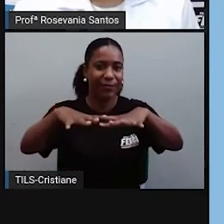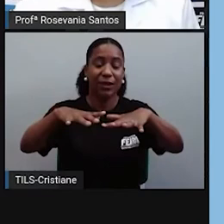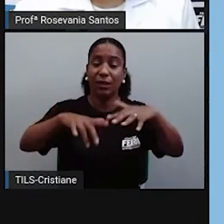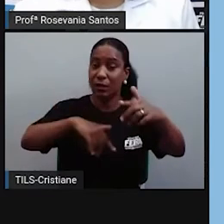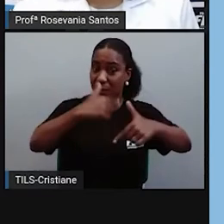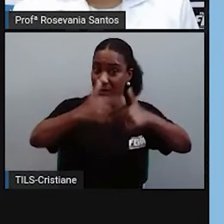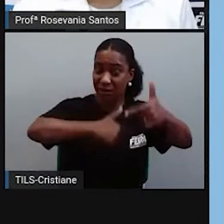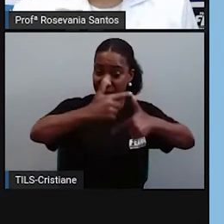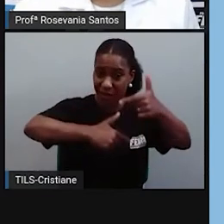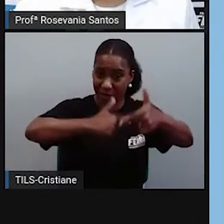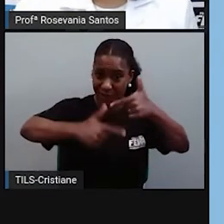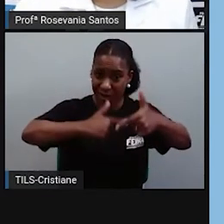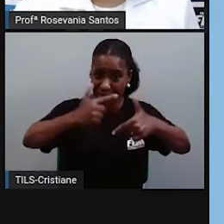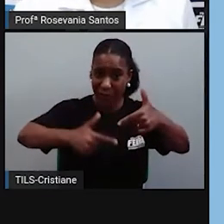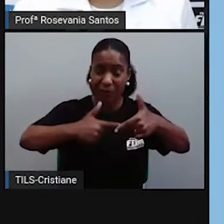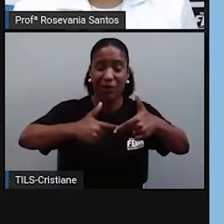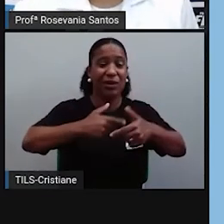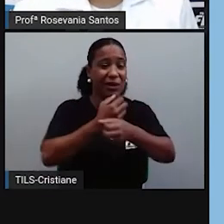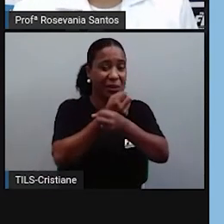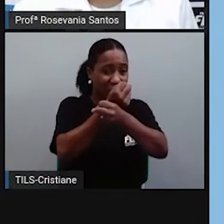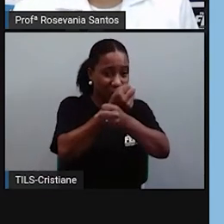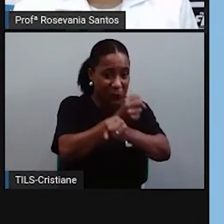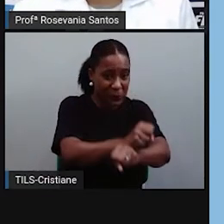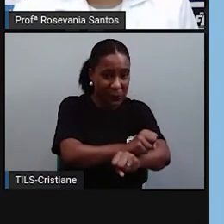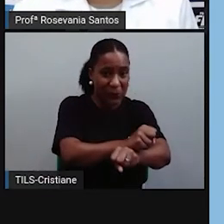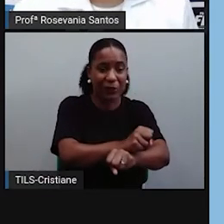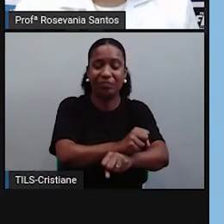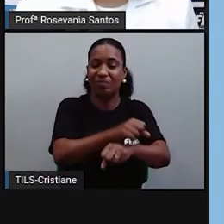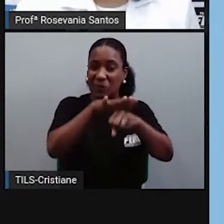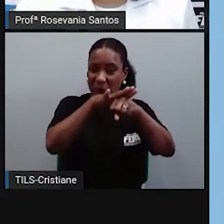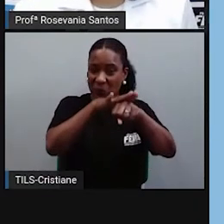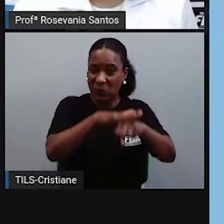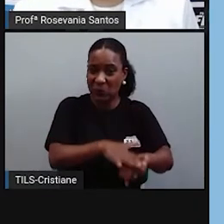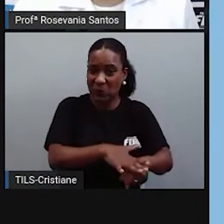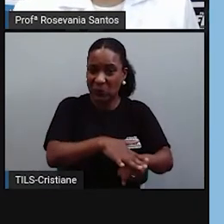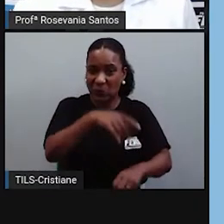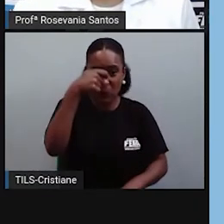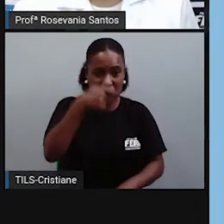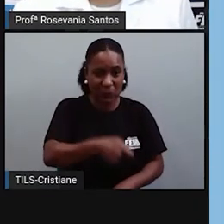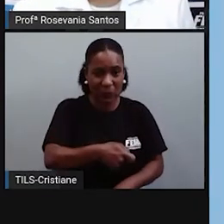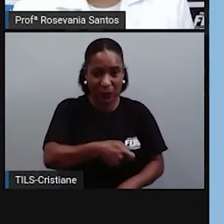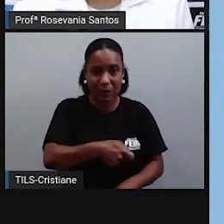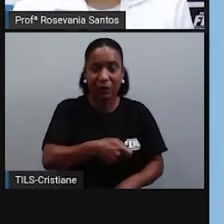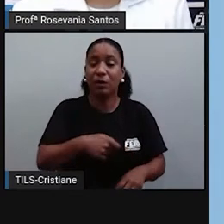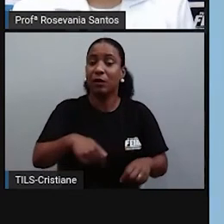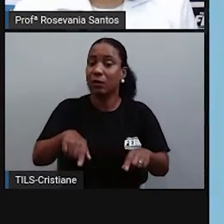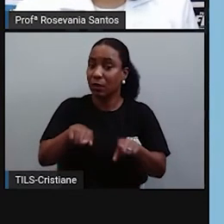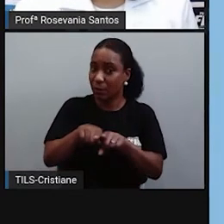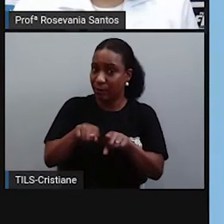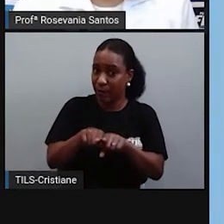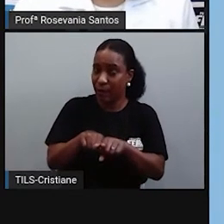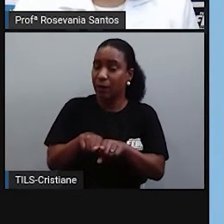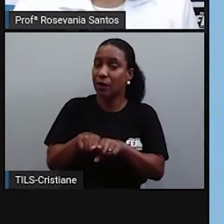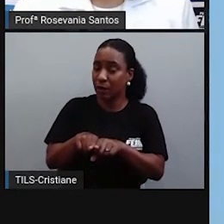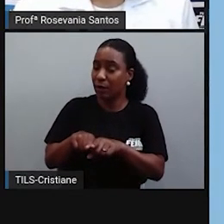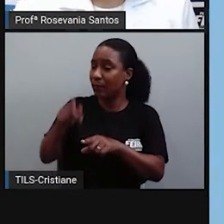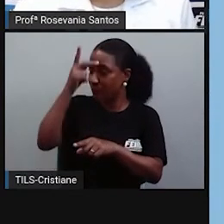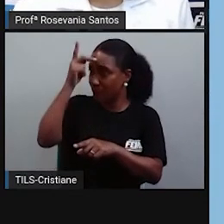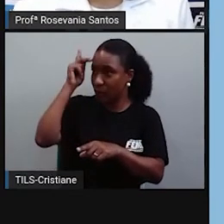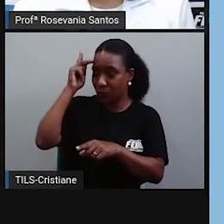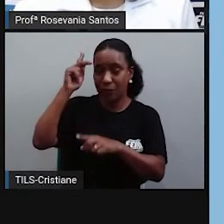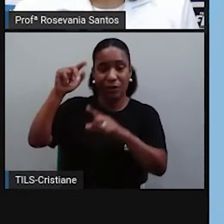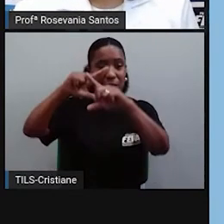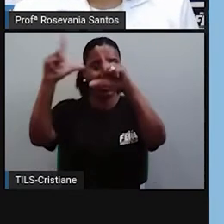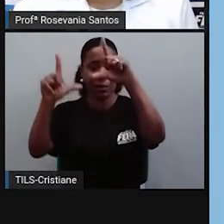forçado pelos índios. Também houve trabalho forçado na Colônia pelos africanos. Foram trazidos